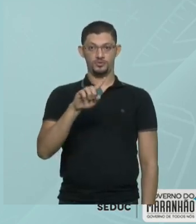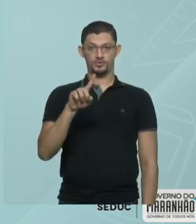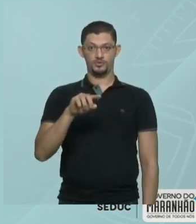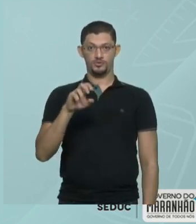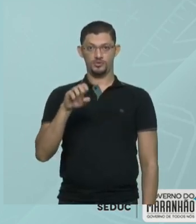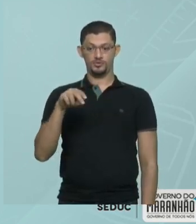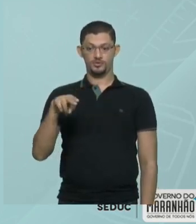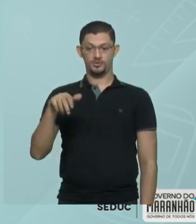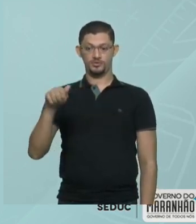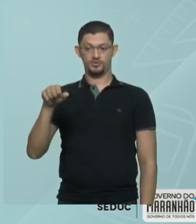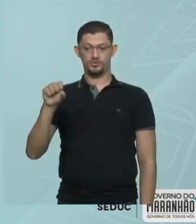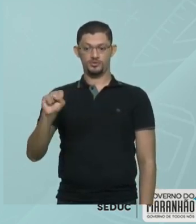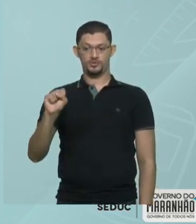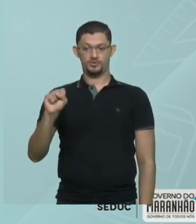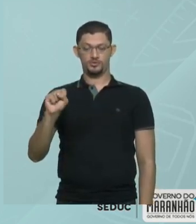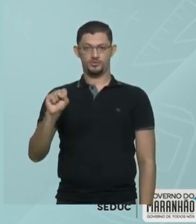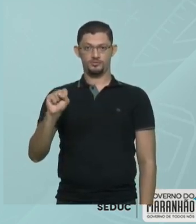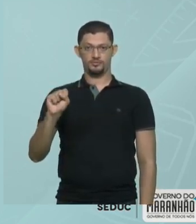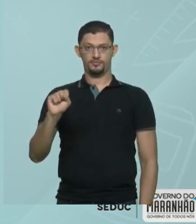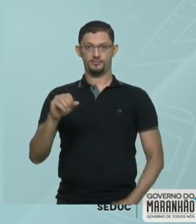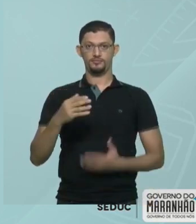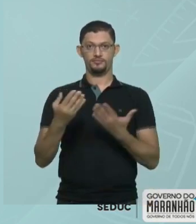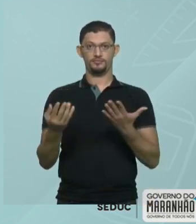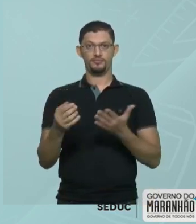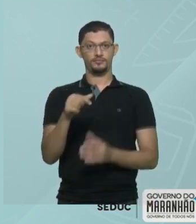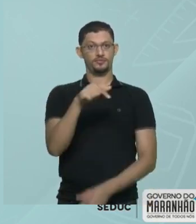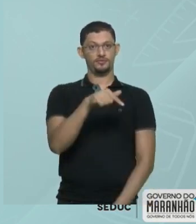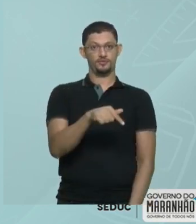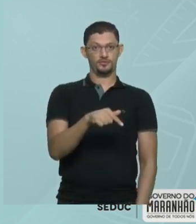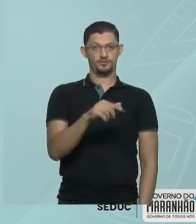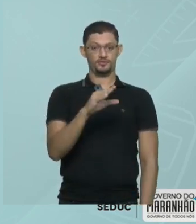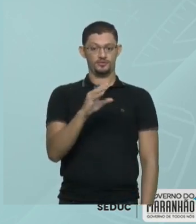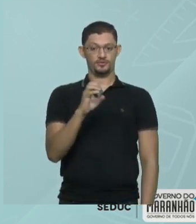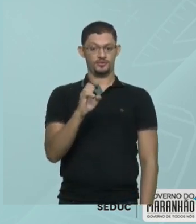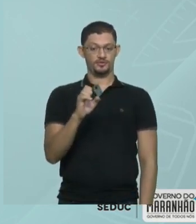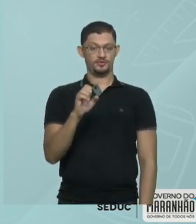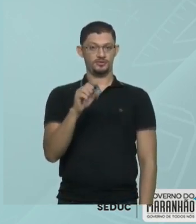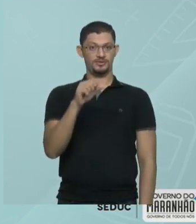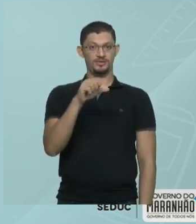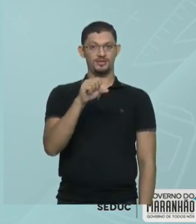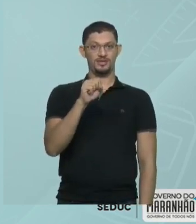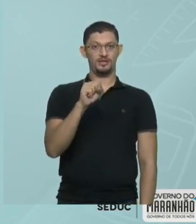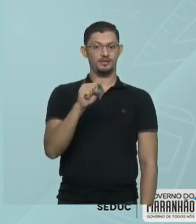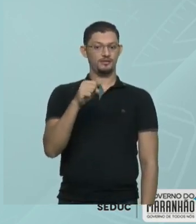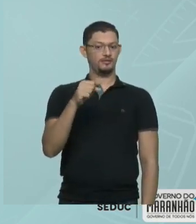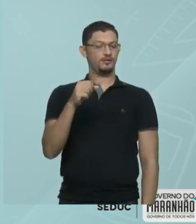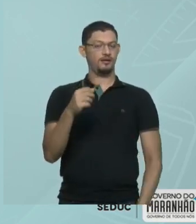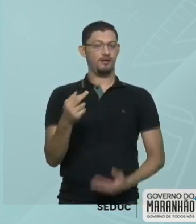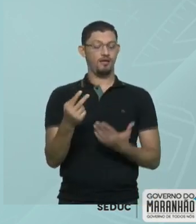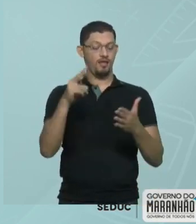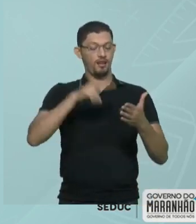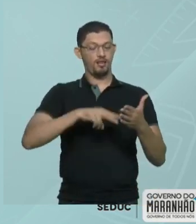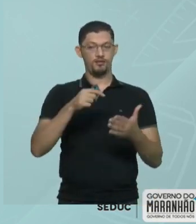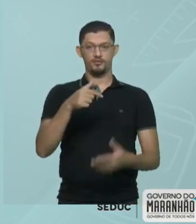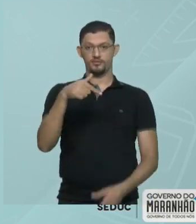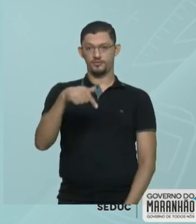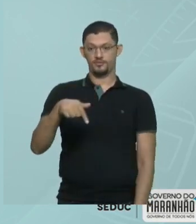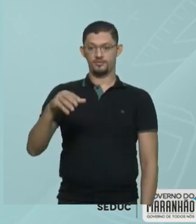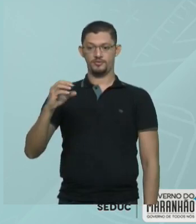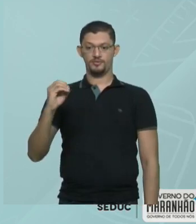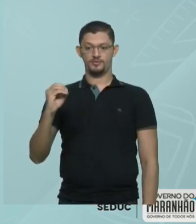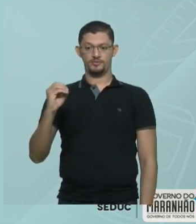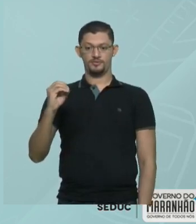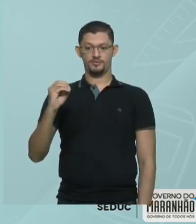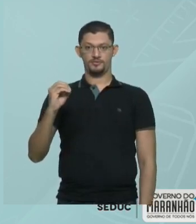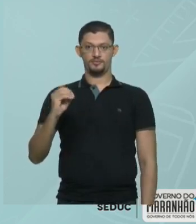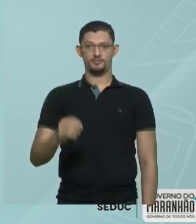Eu tenho 7 dezenas. Por isso que esse 7 eu leio 70. 7 vezes 10, 7 dezenas, 70.